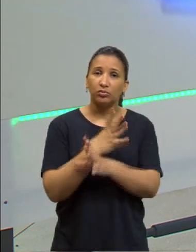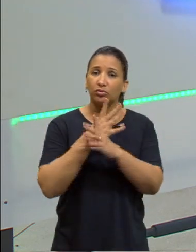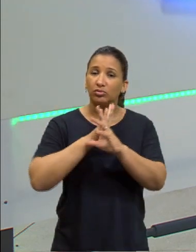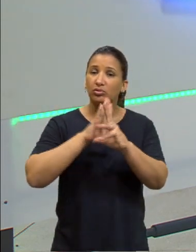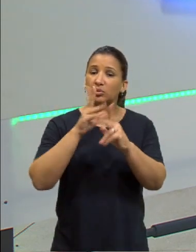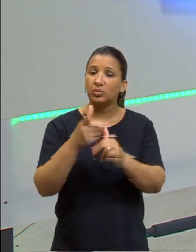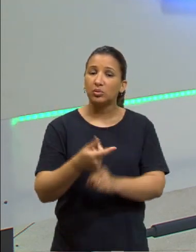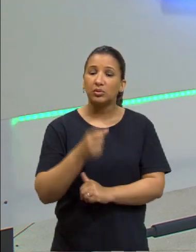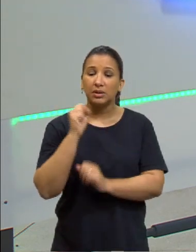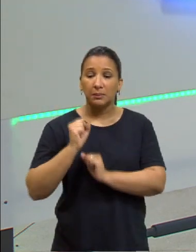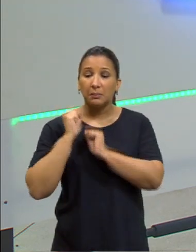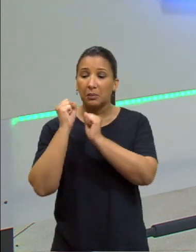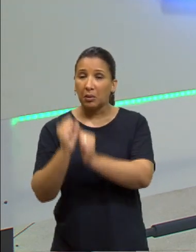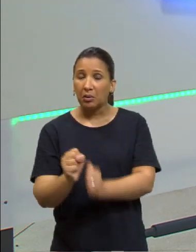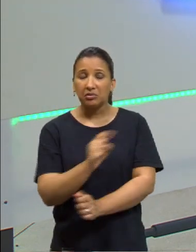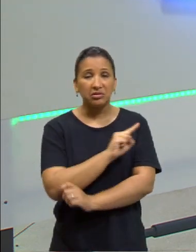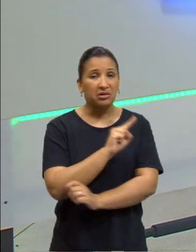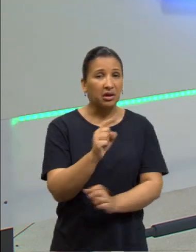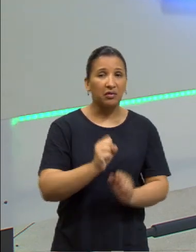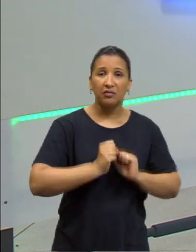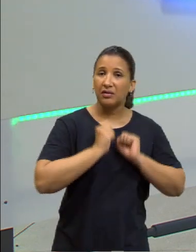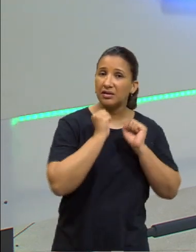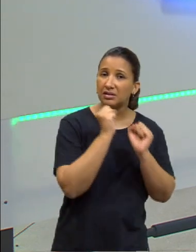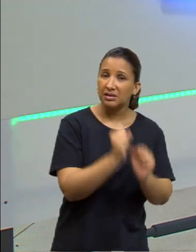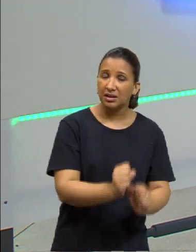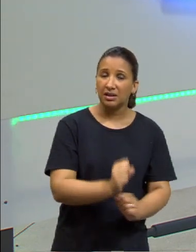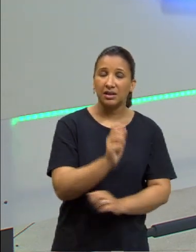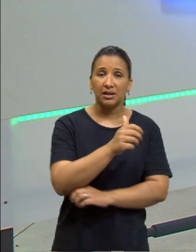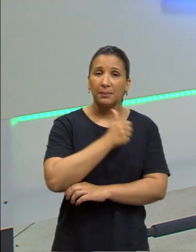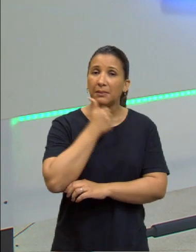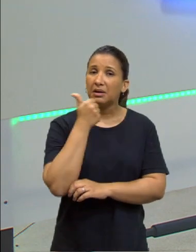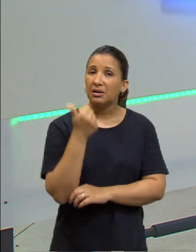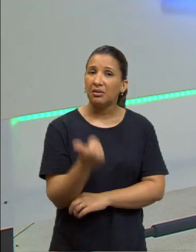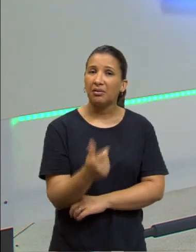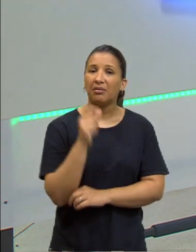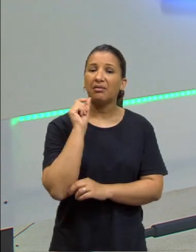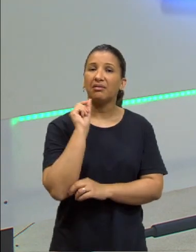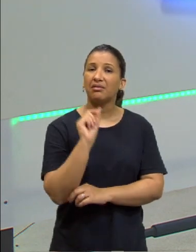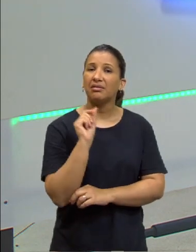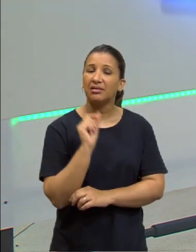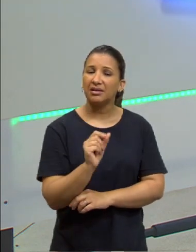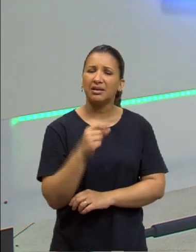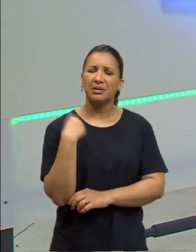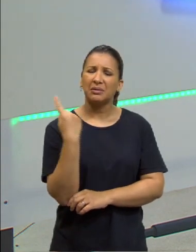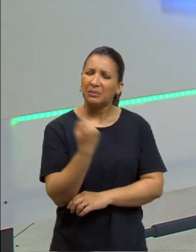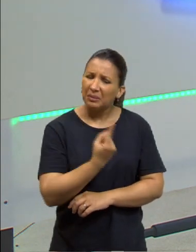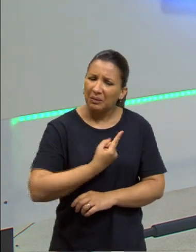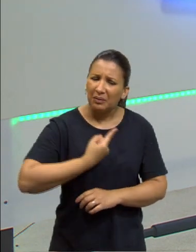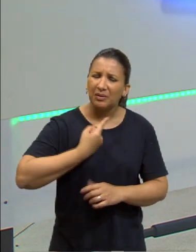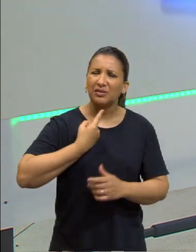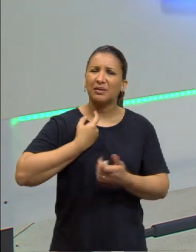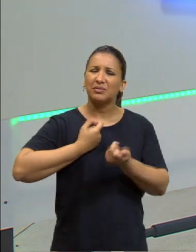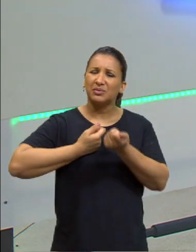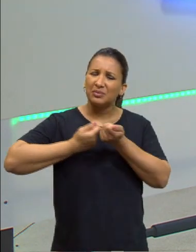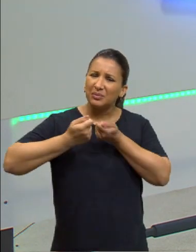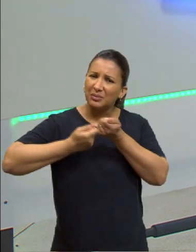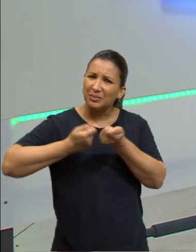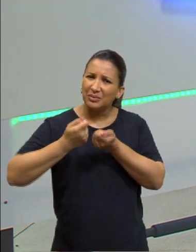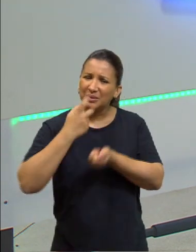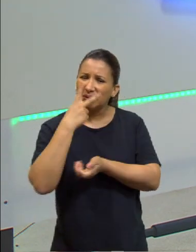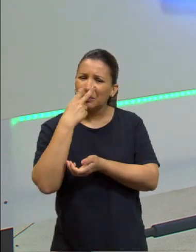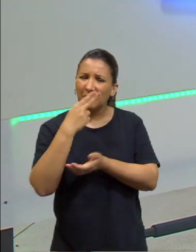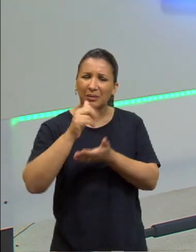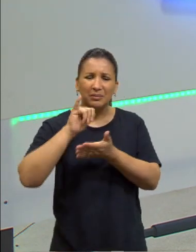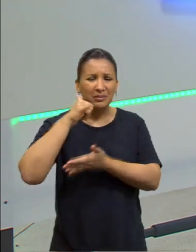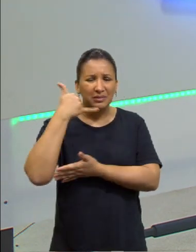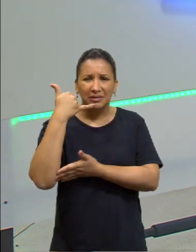pode e que não pode fazer. E seria muito melhor se nós fôssemos programados com um celular, por